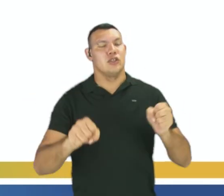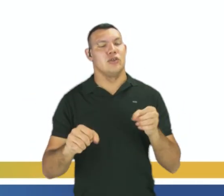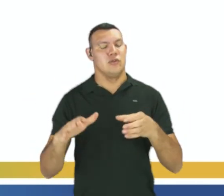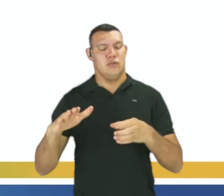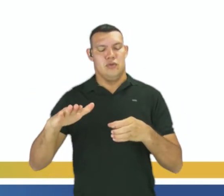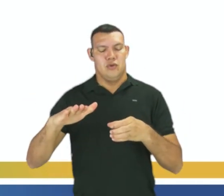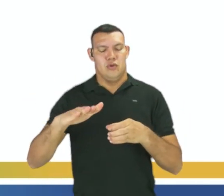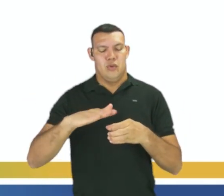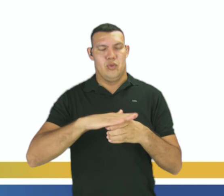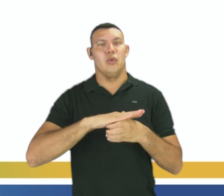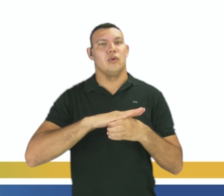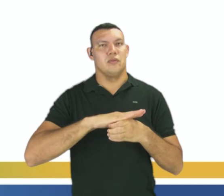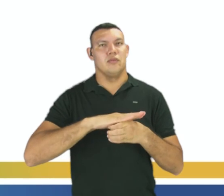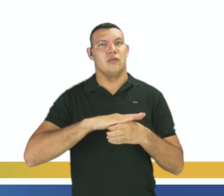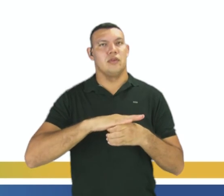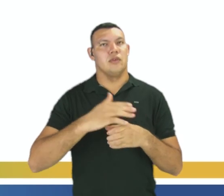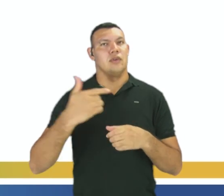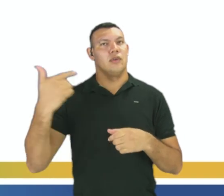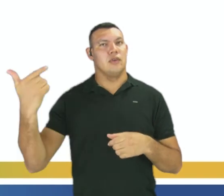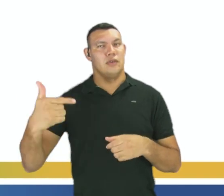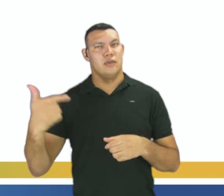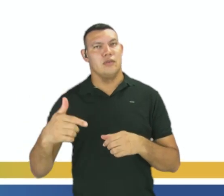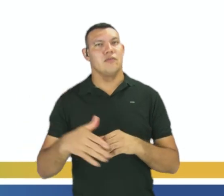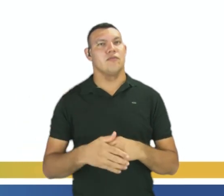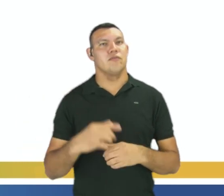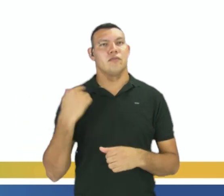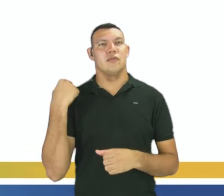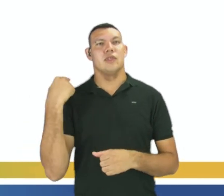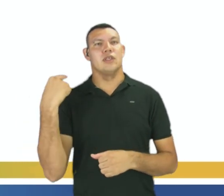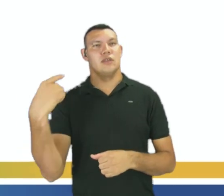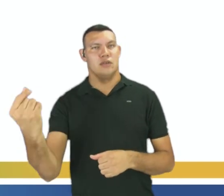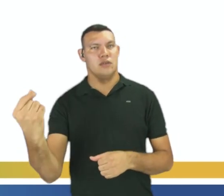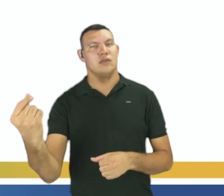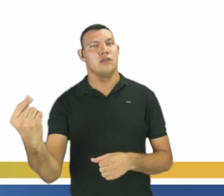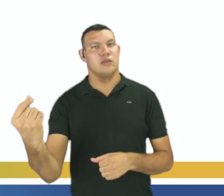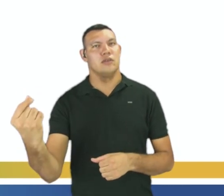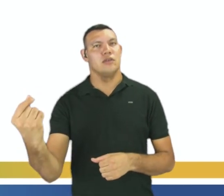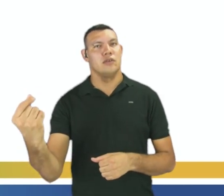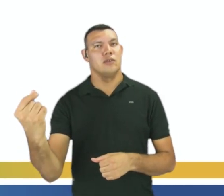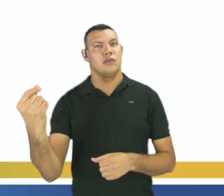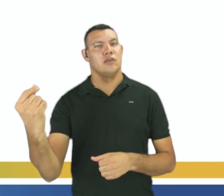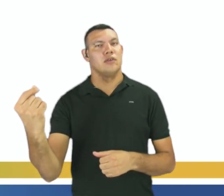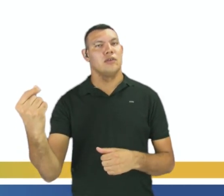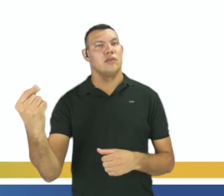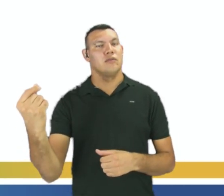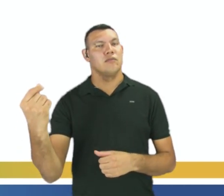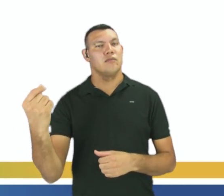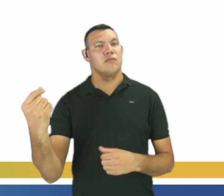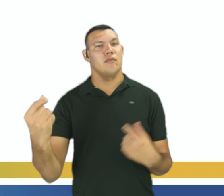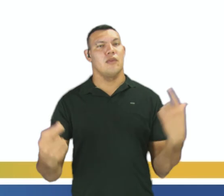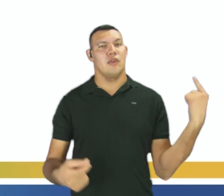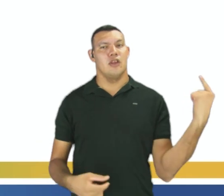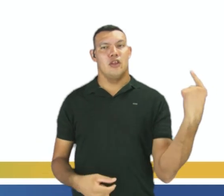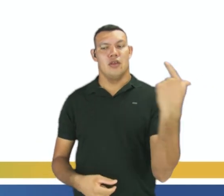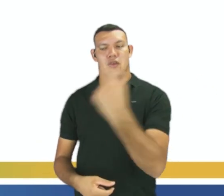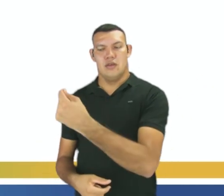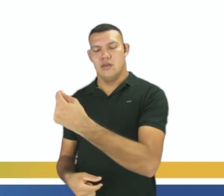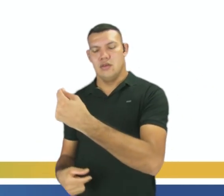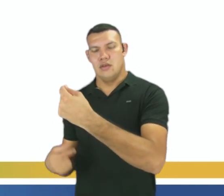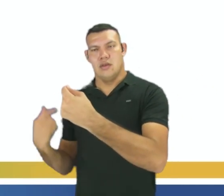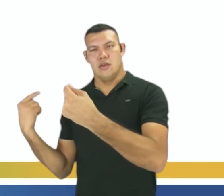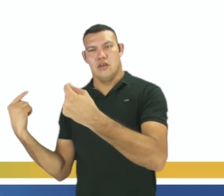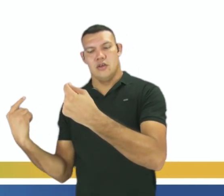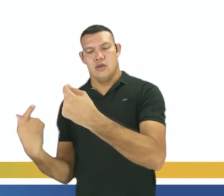fechado e segundo, as velocidades da reação direta. Qual é a reação direta?